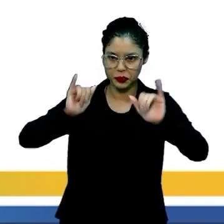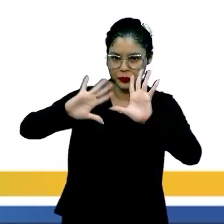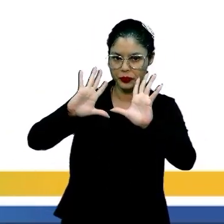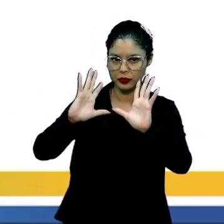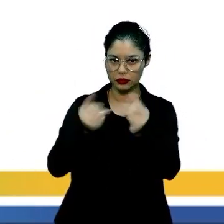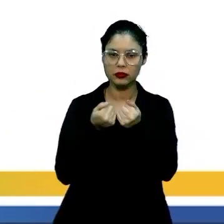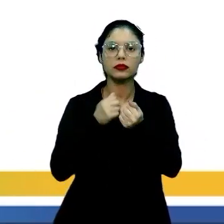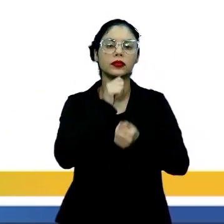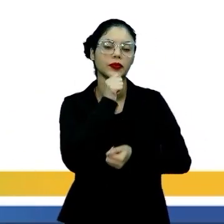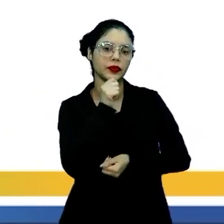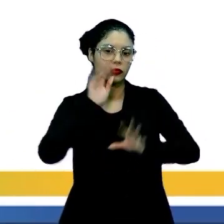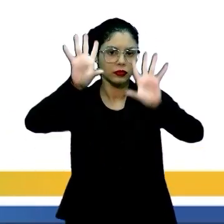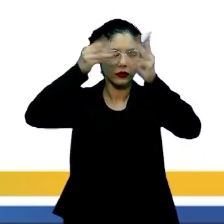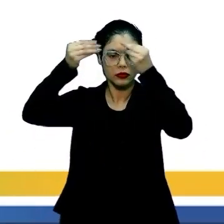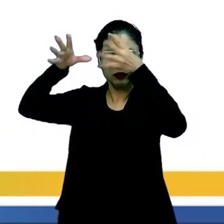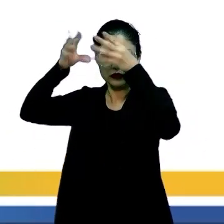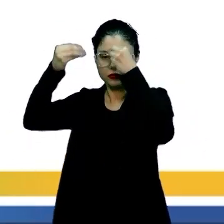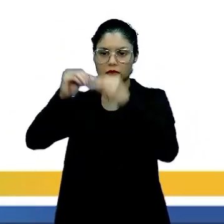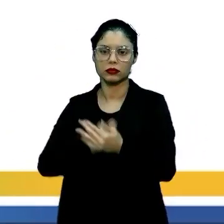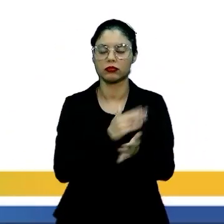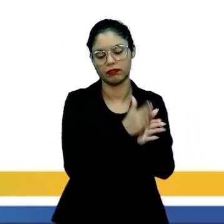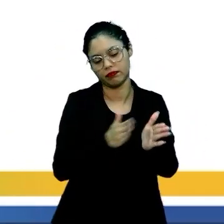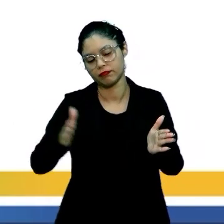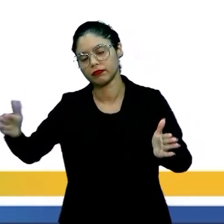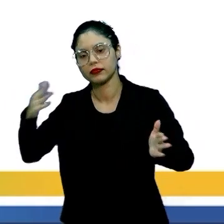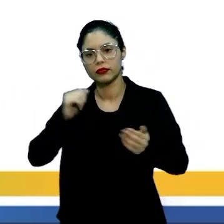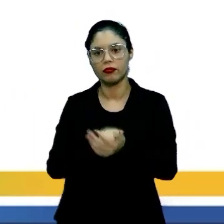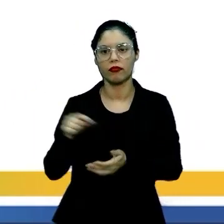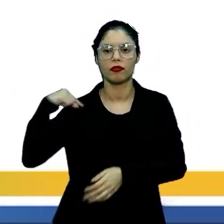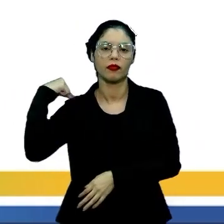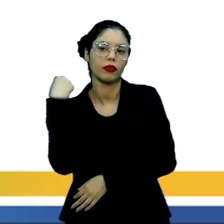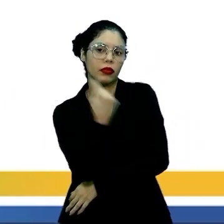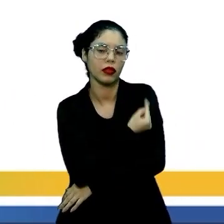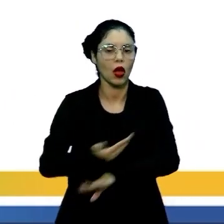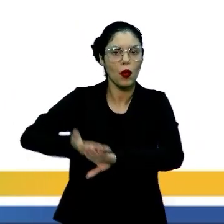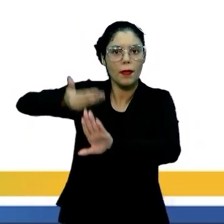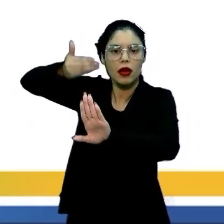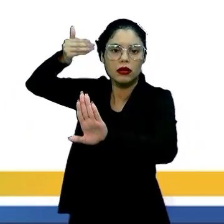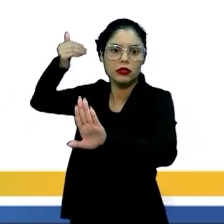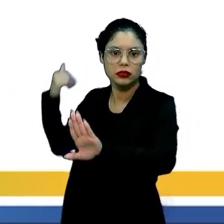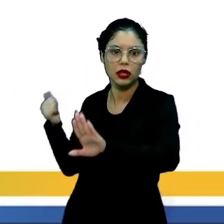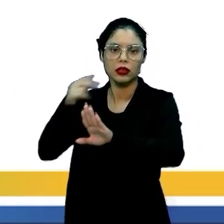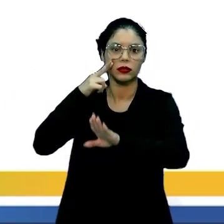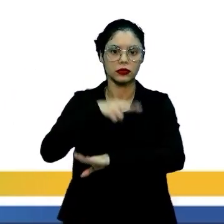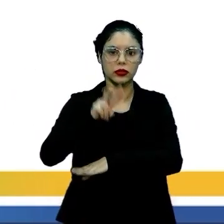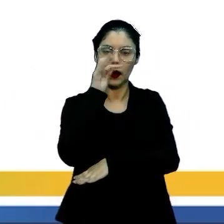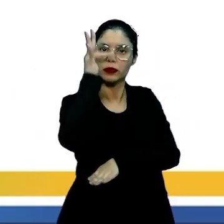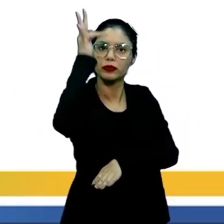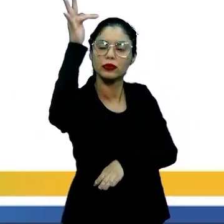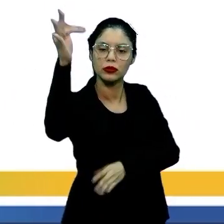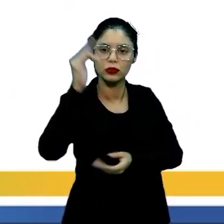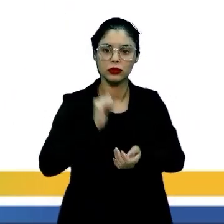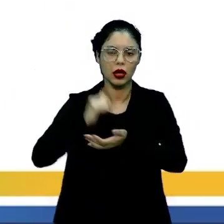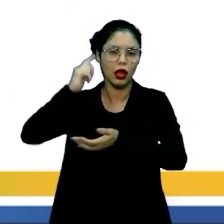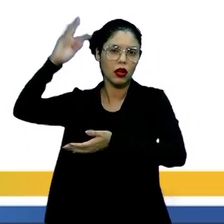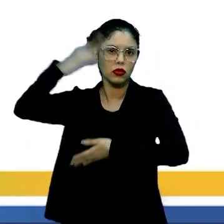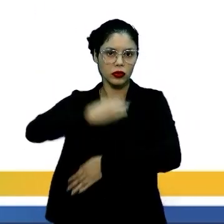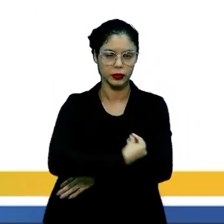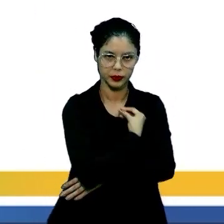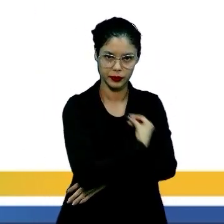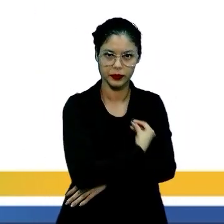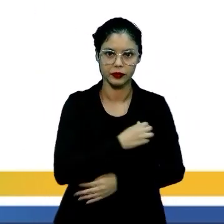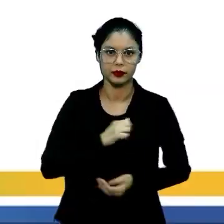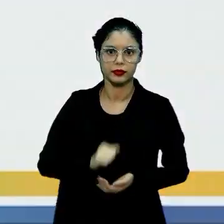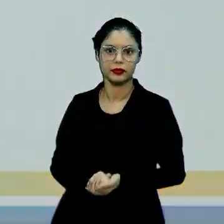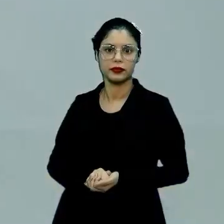ao longo da sua jornada, uma vez que somos reflexo do passado, vislumbre do futuro e ilusões do presente.